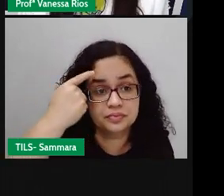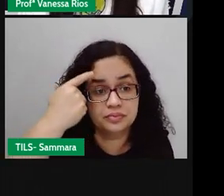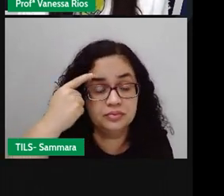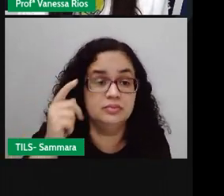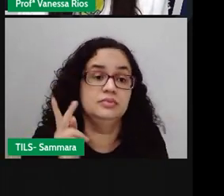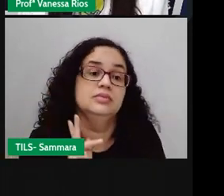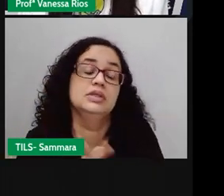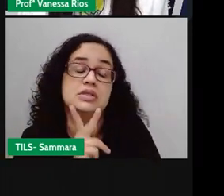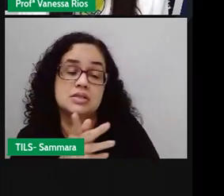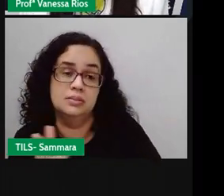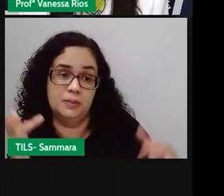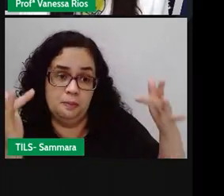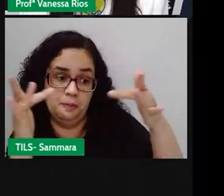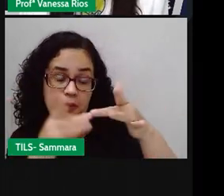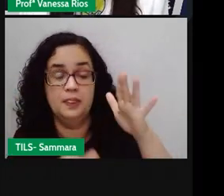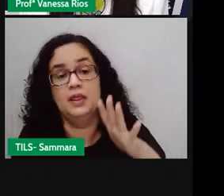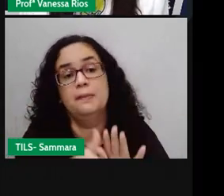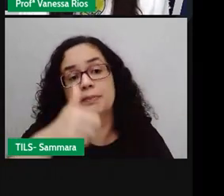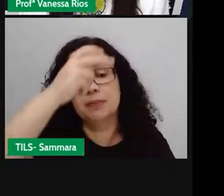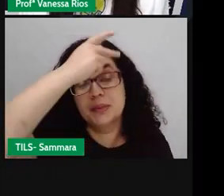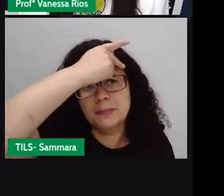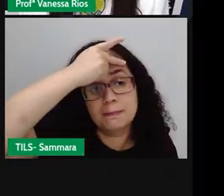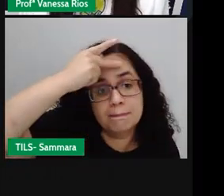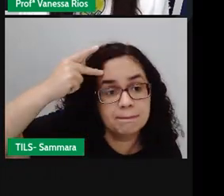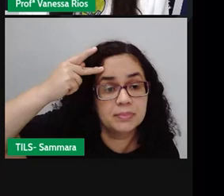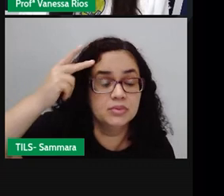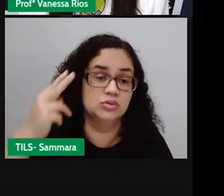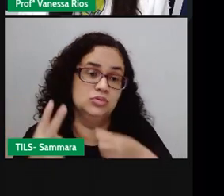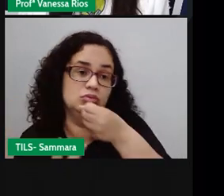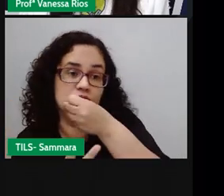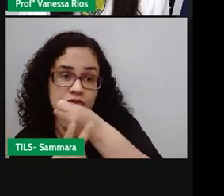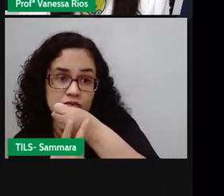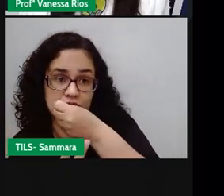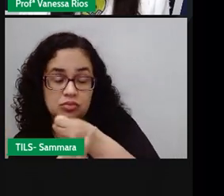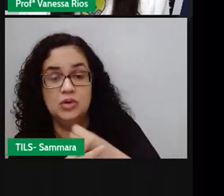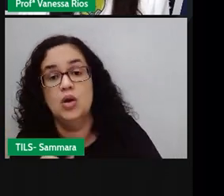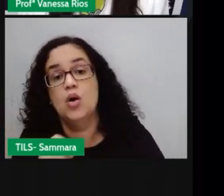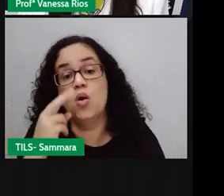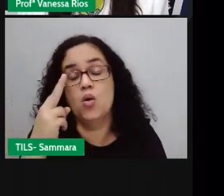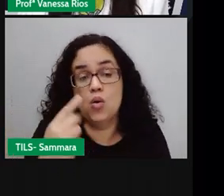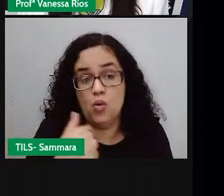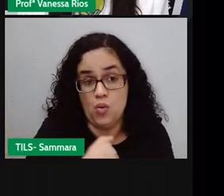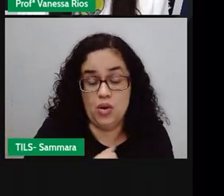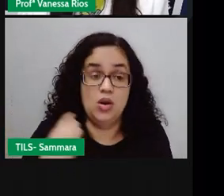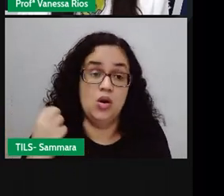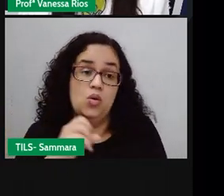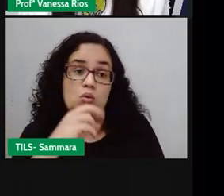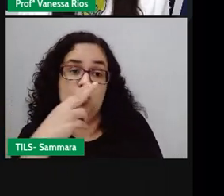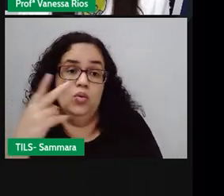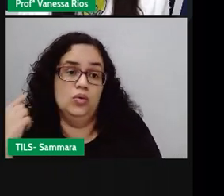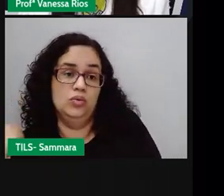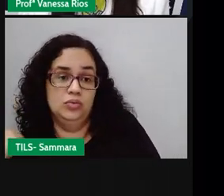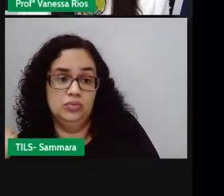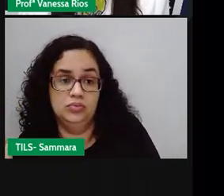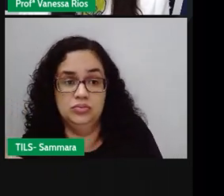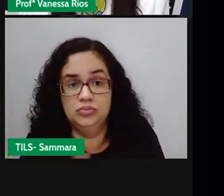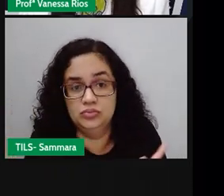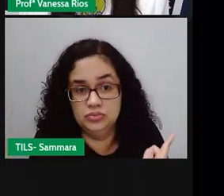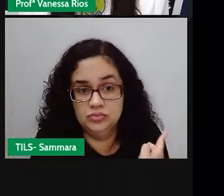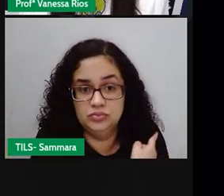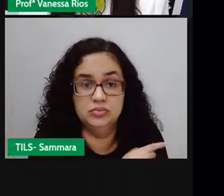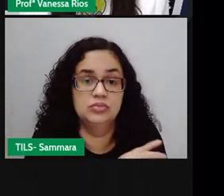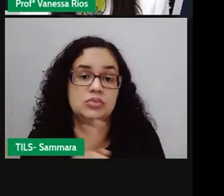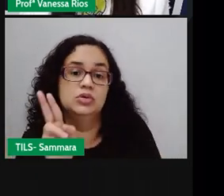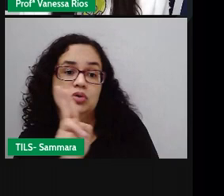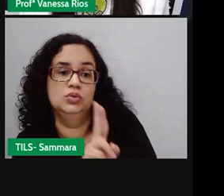Então, está sempre ligado às primeiras pessoas dos verbos aí. Ou eu ou nós. Porque quem está ali utilizando